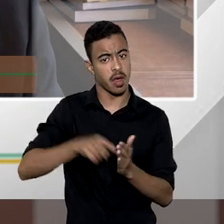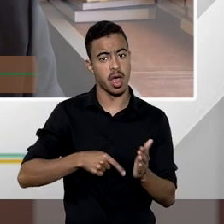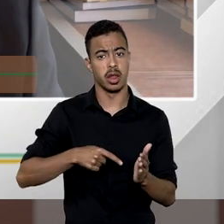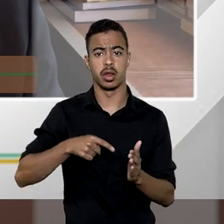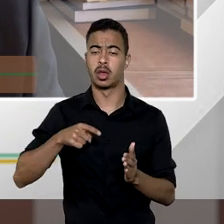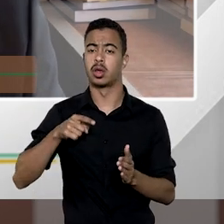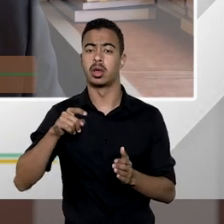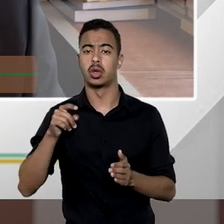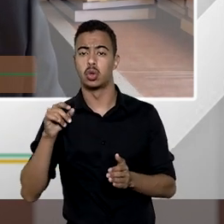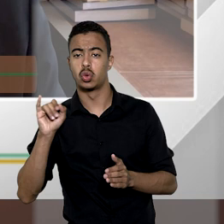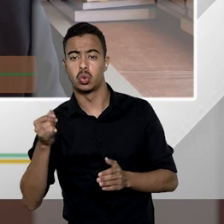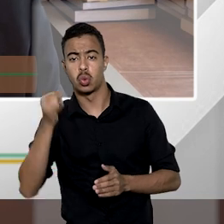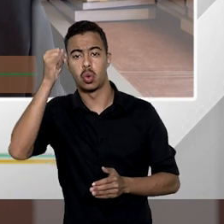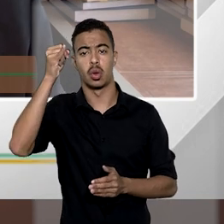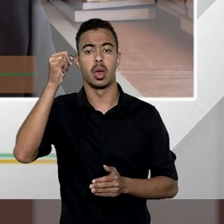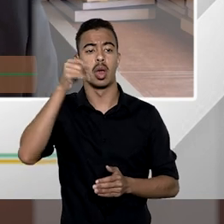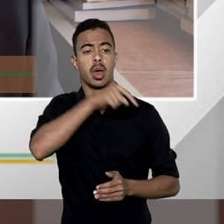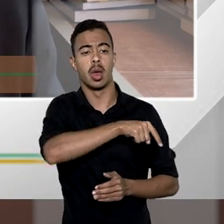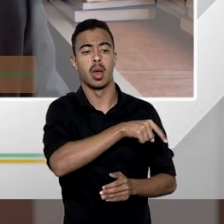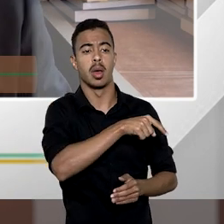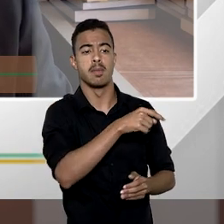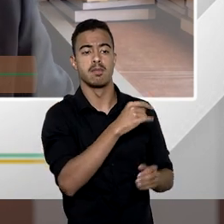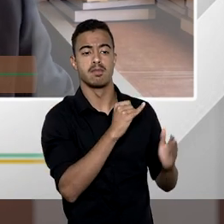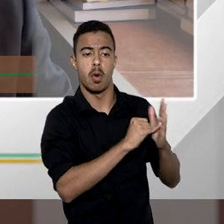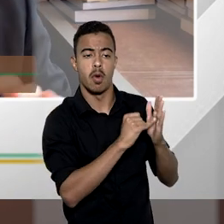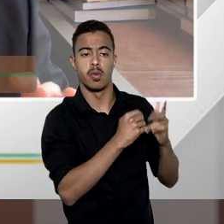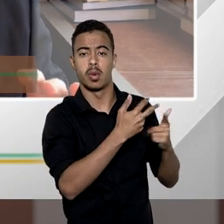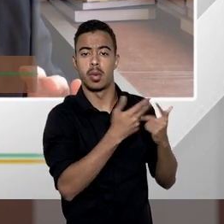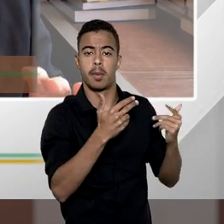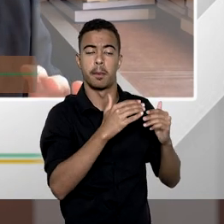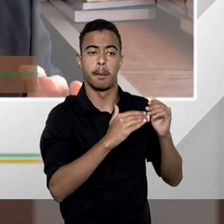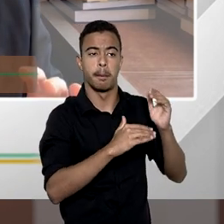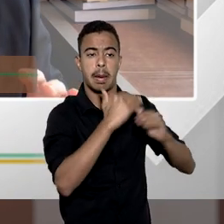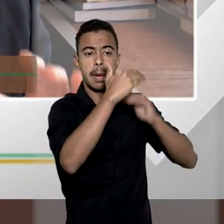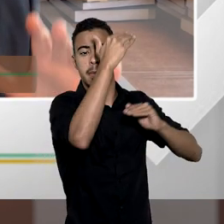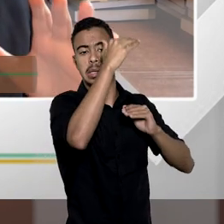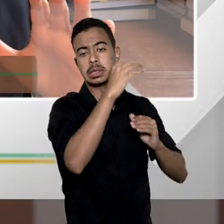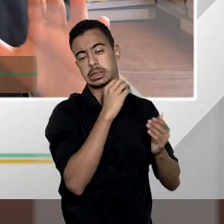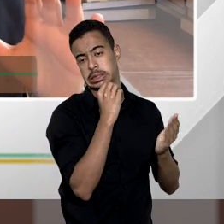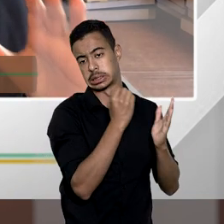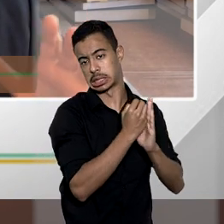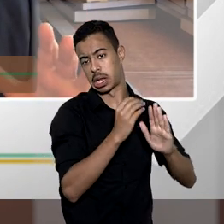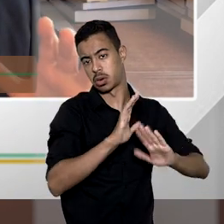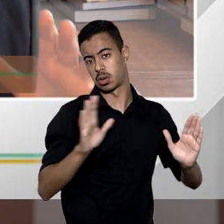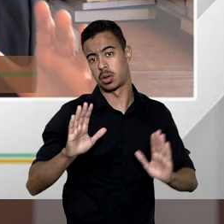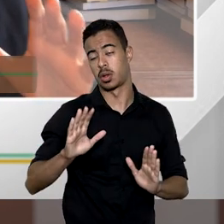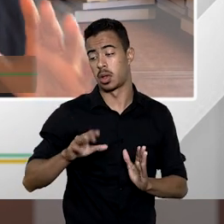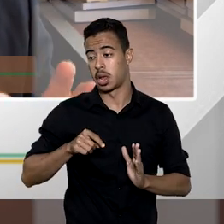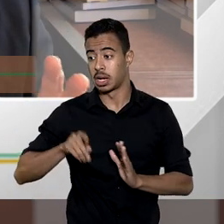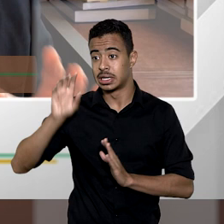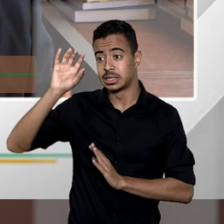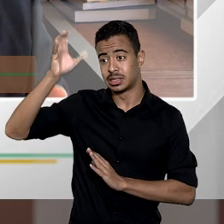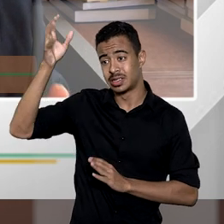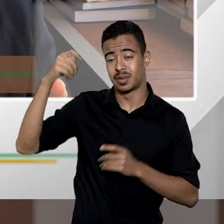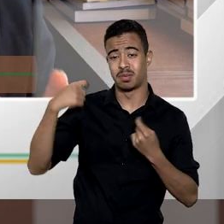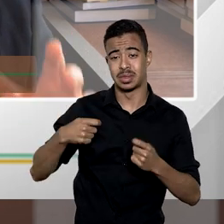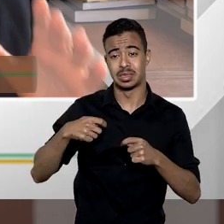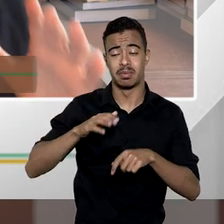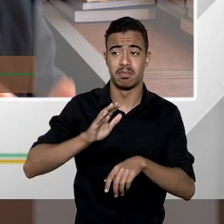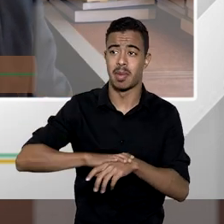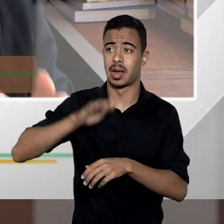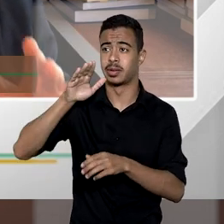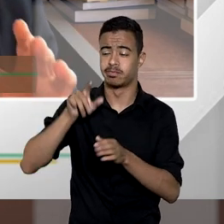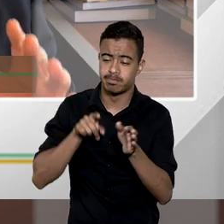produtividade zero logo a situação vai precisar cada vez mais